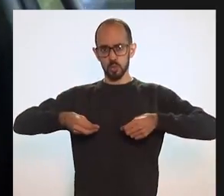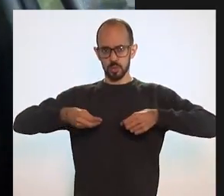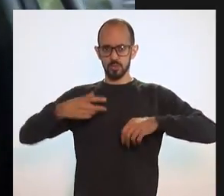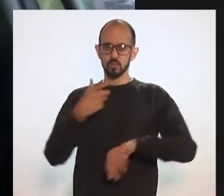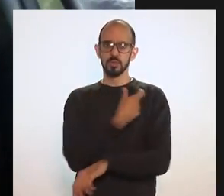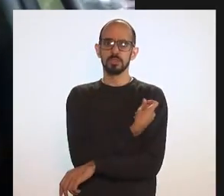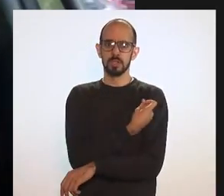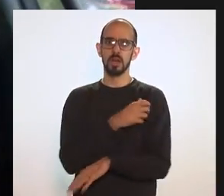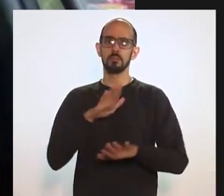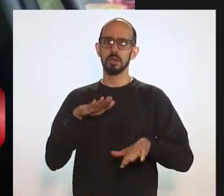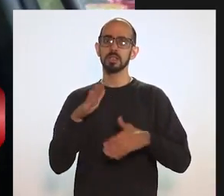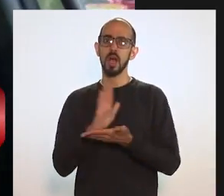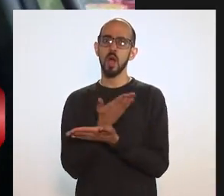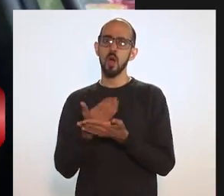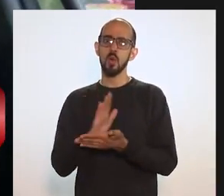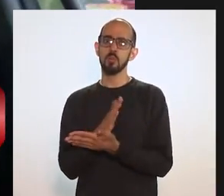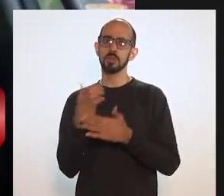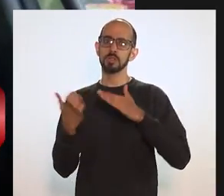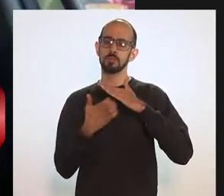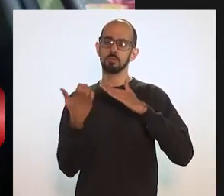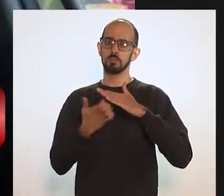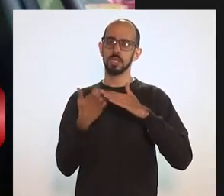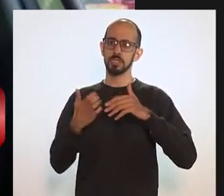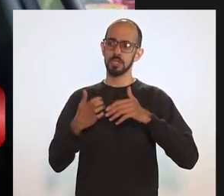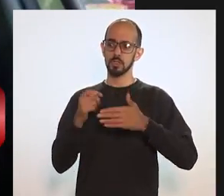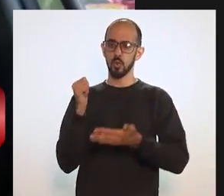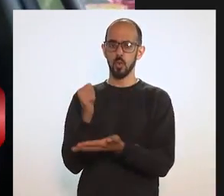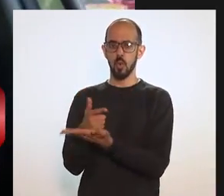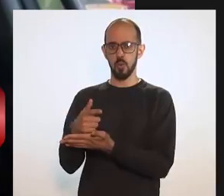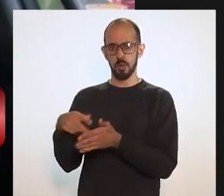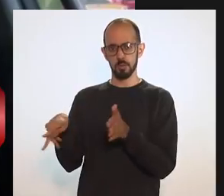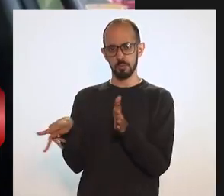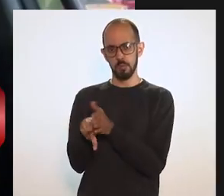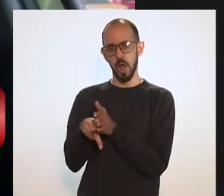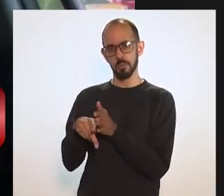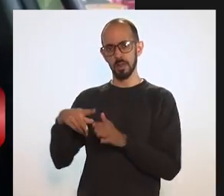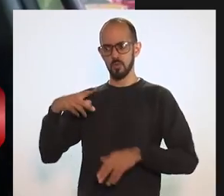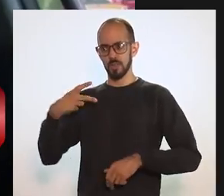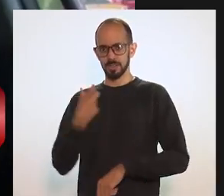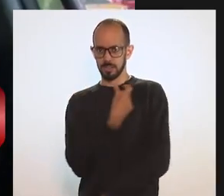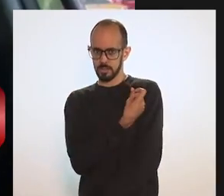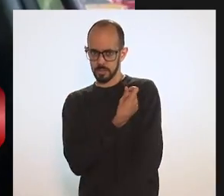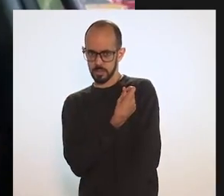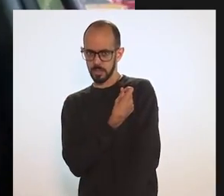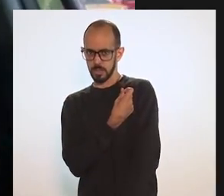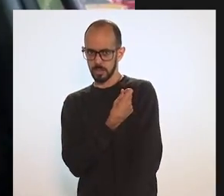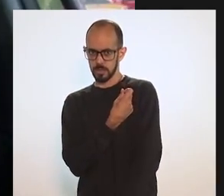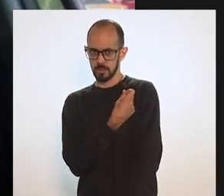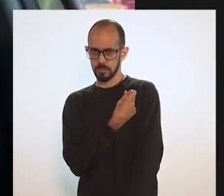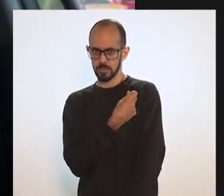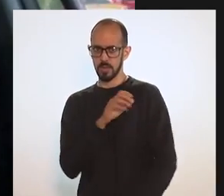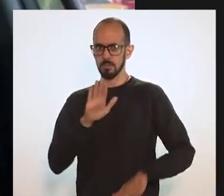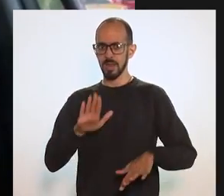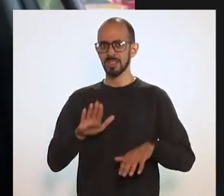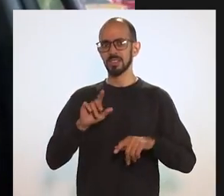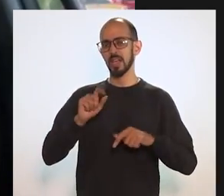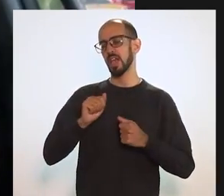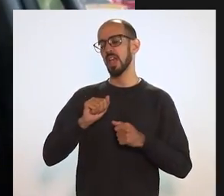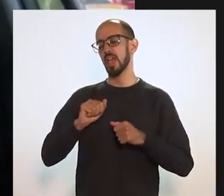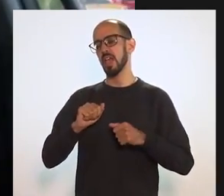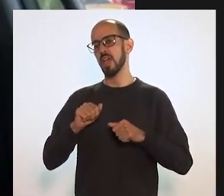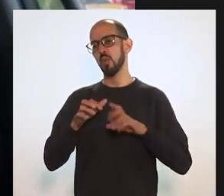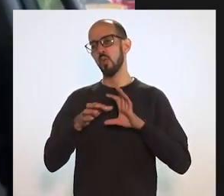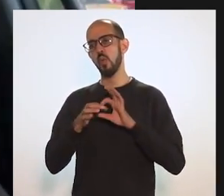várias questões, mas muitas empresas optam por comprar e vacinar seus funcionários. Mas isso é um cenário de